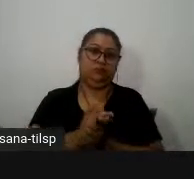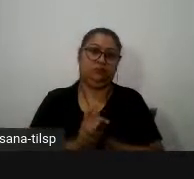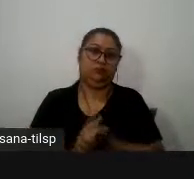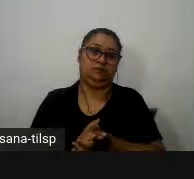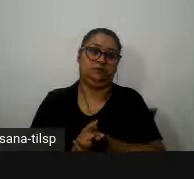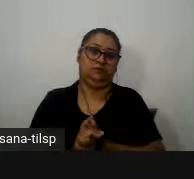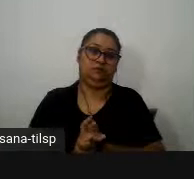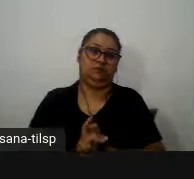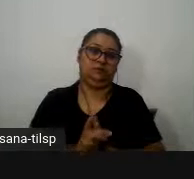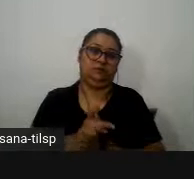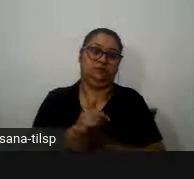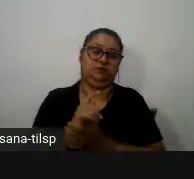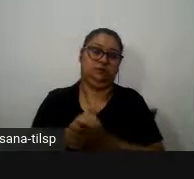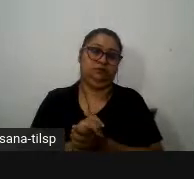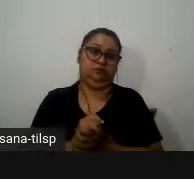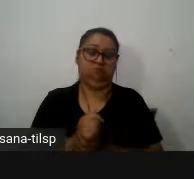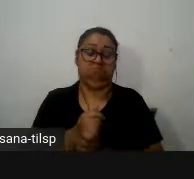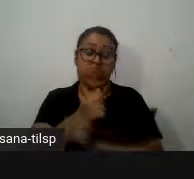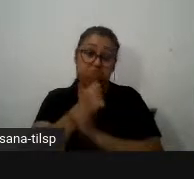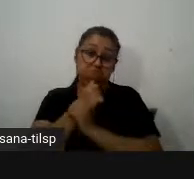ainda metodologicamente